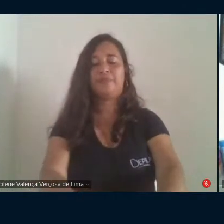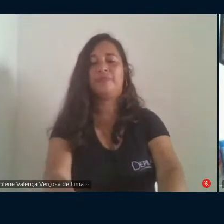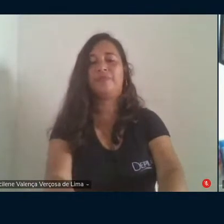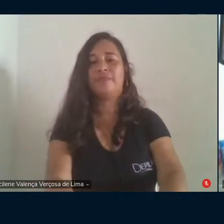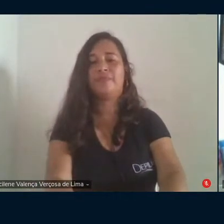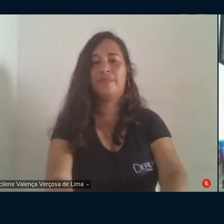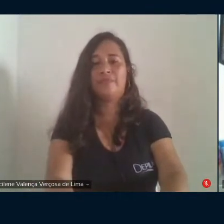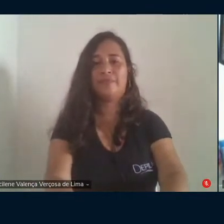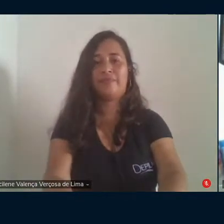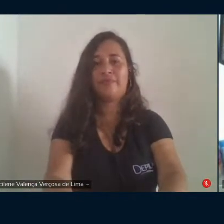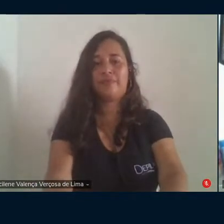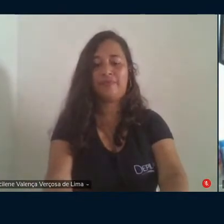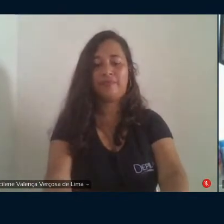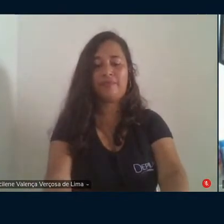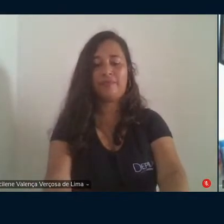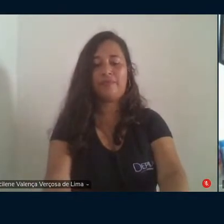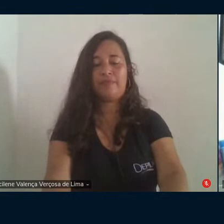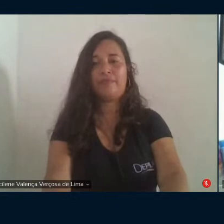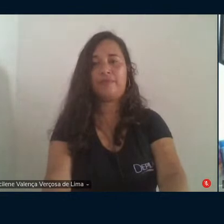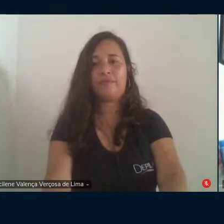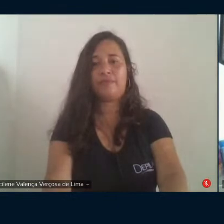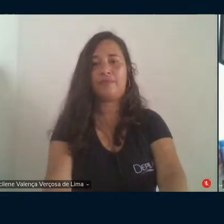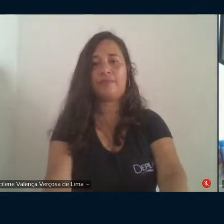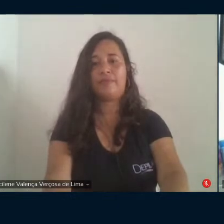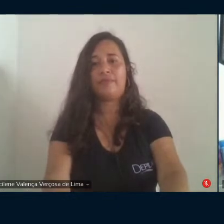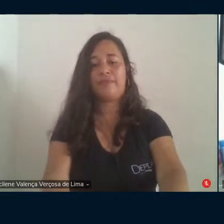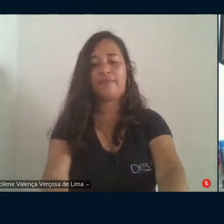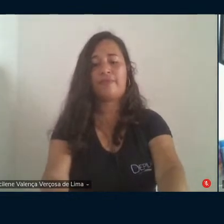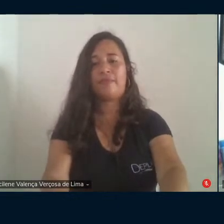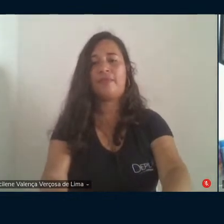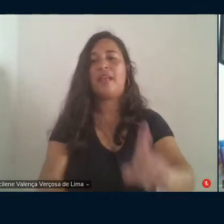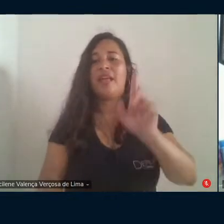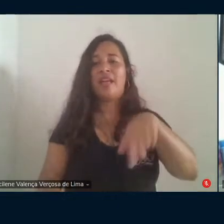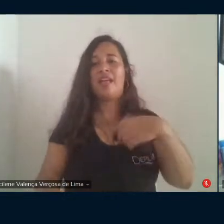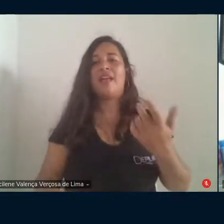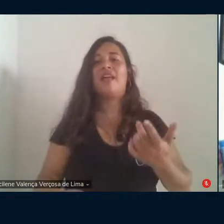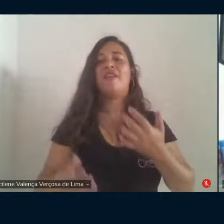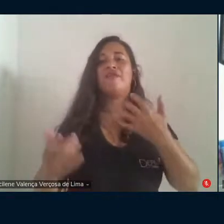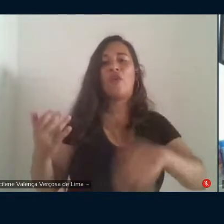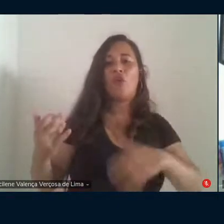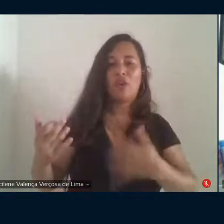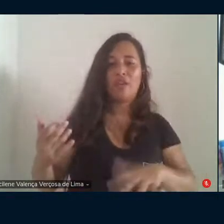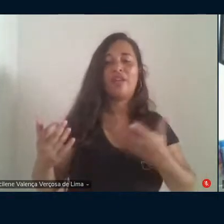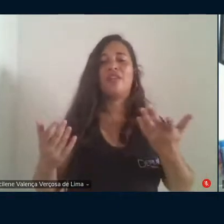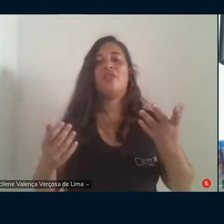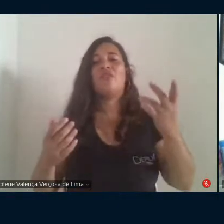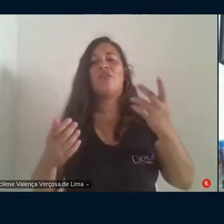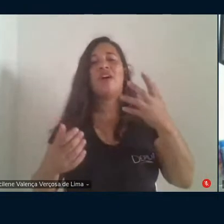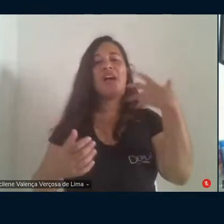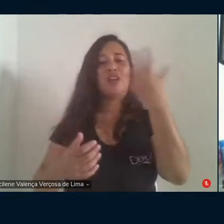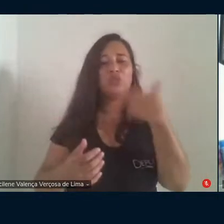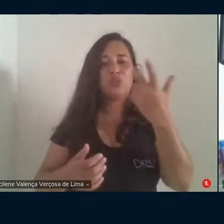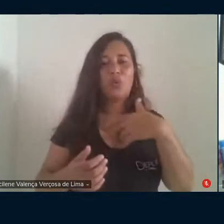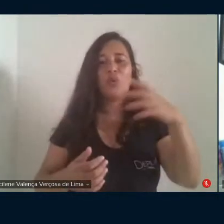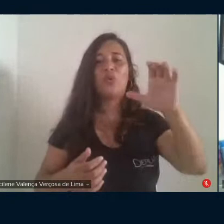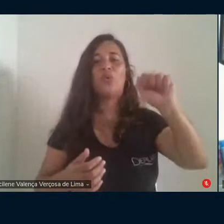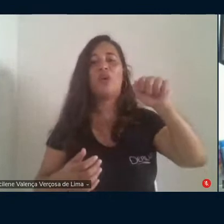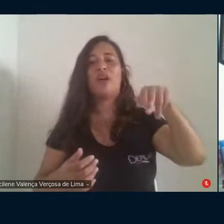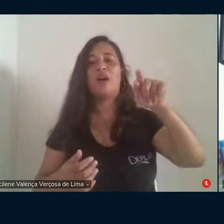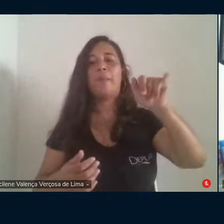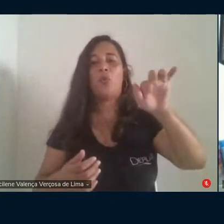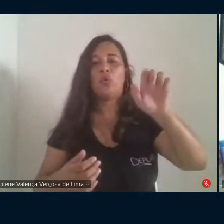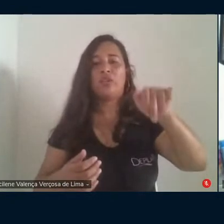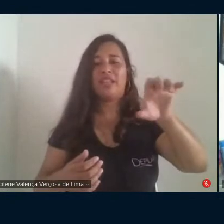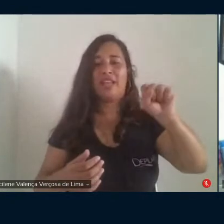O Zé Pinto é cantador, violeiro, poeta popular, camponês, agroecologia,